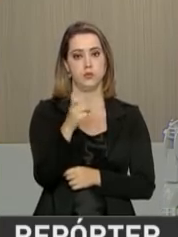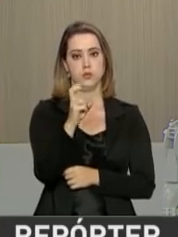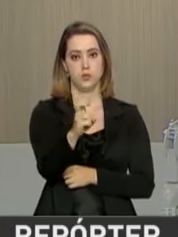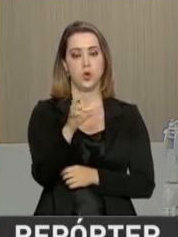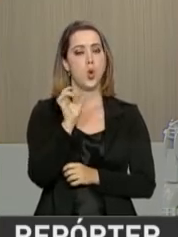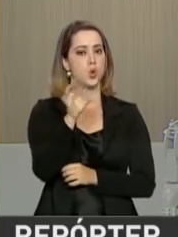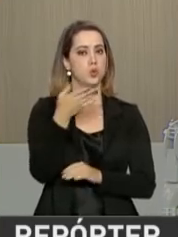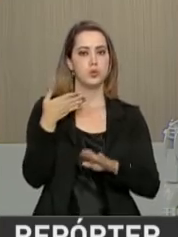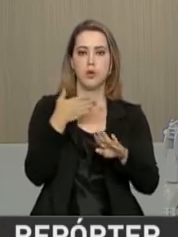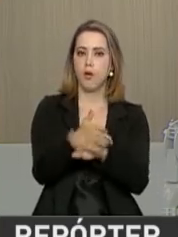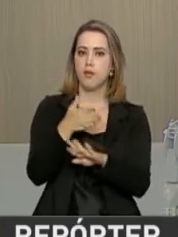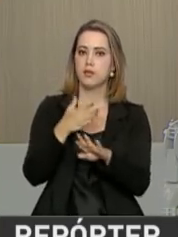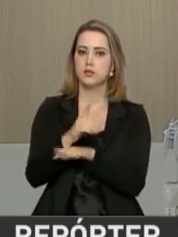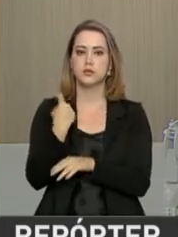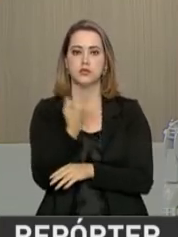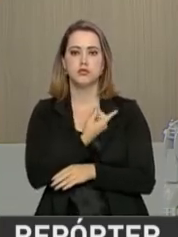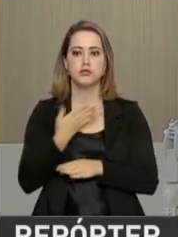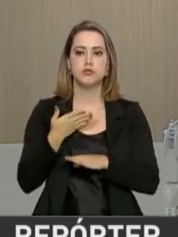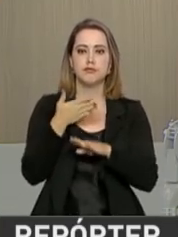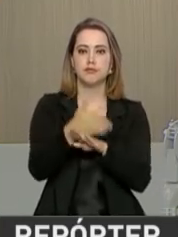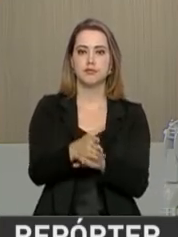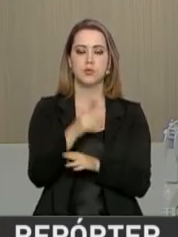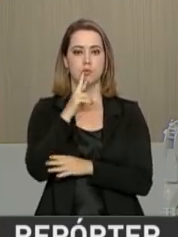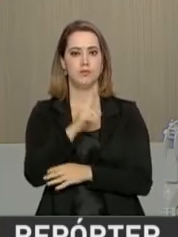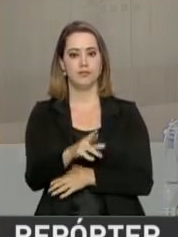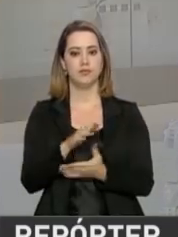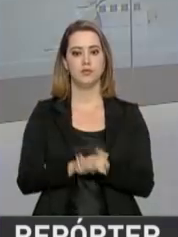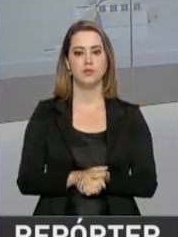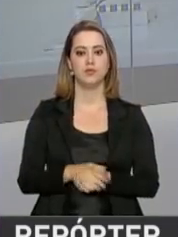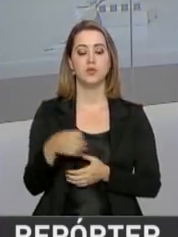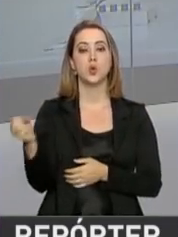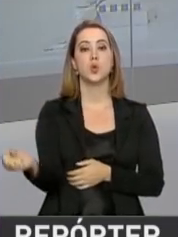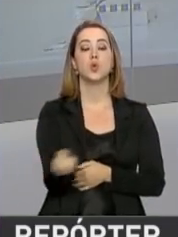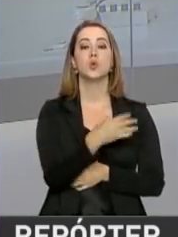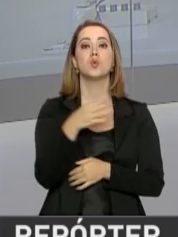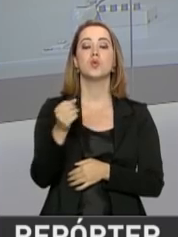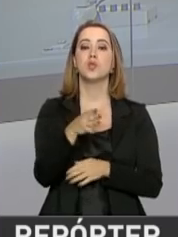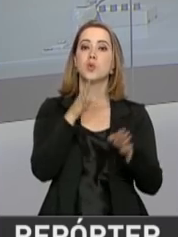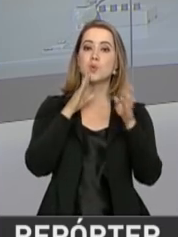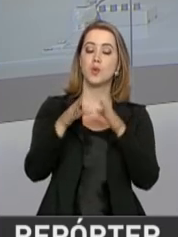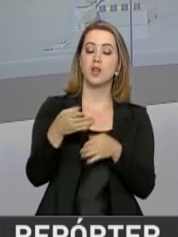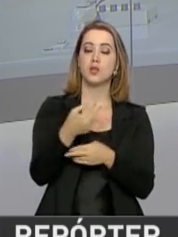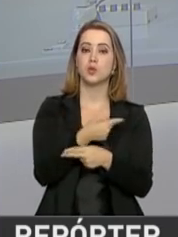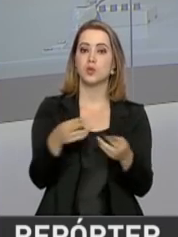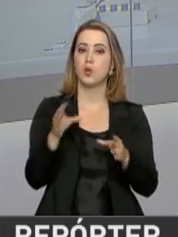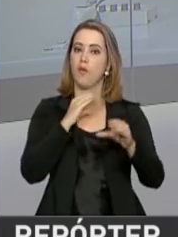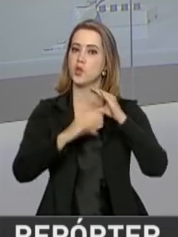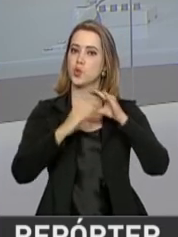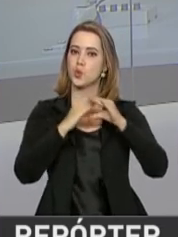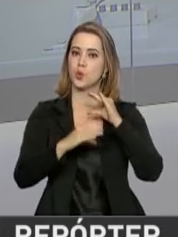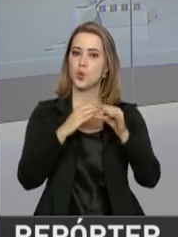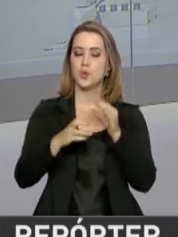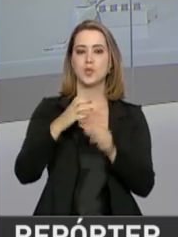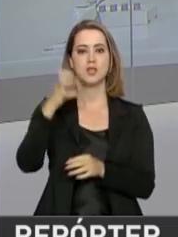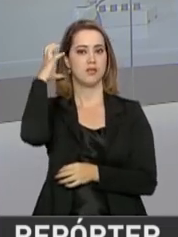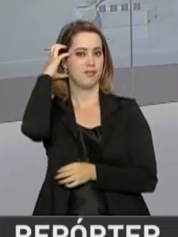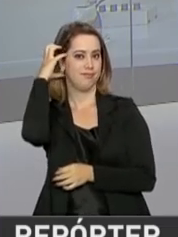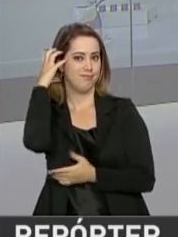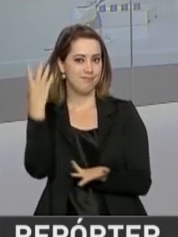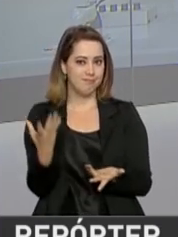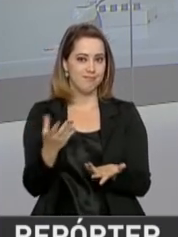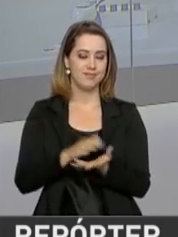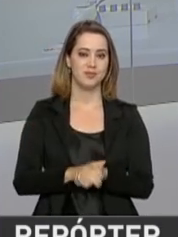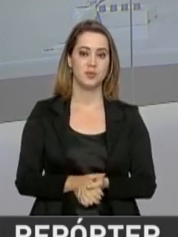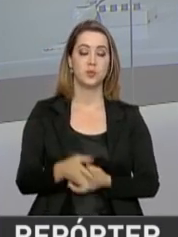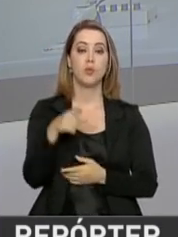participar que a gente vai levar a resposta para o cidadão. As ferramentas de comunicação na voz do Brasil, né? E aí, Ayrton, me diz uma coisa,